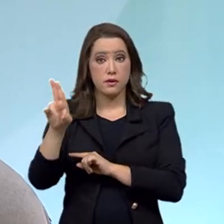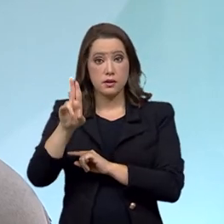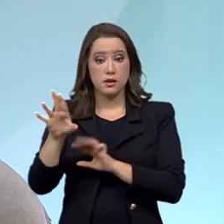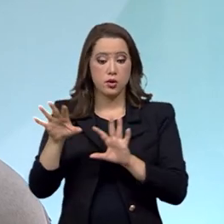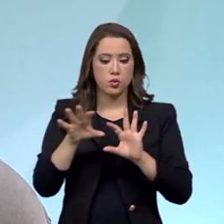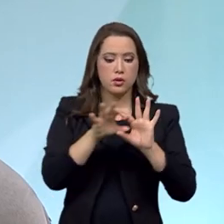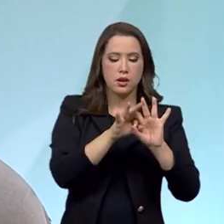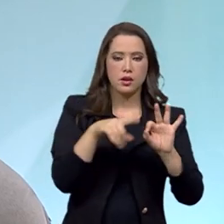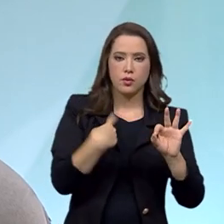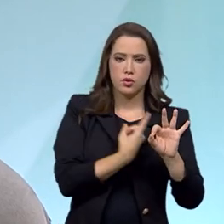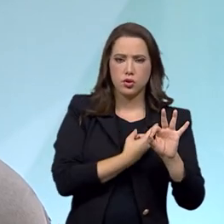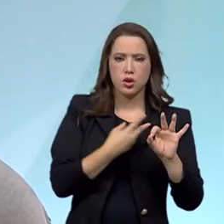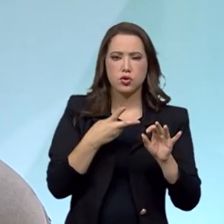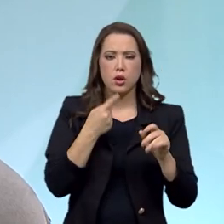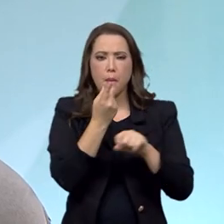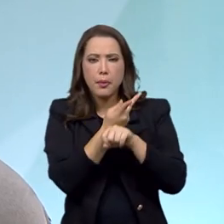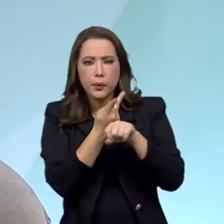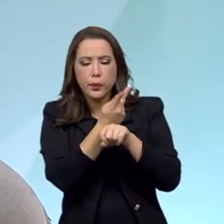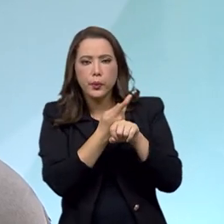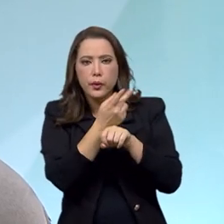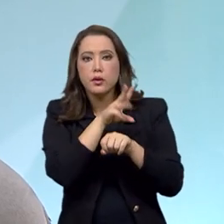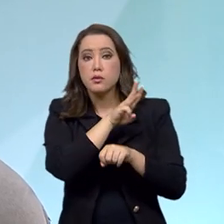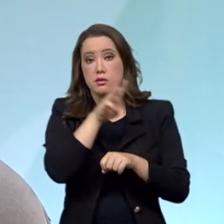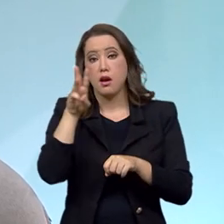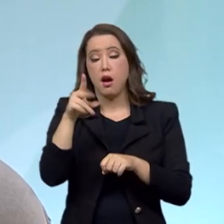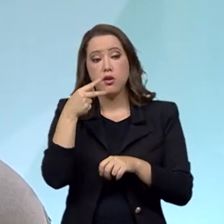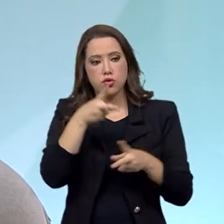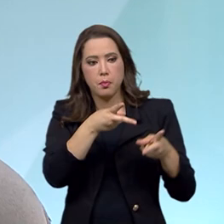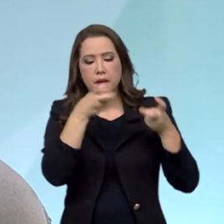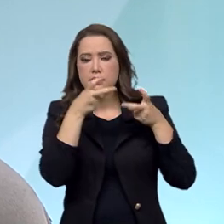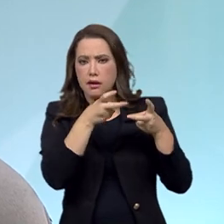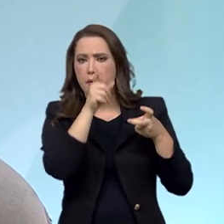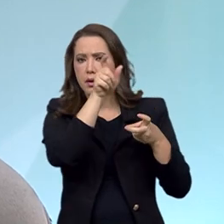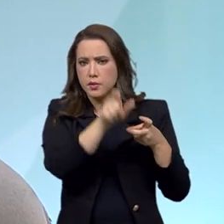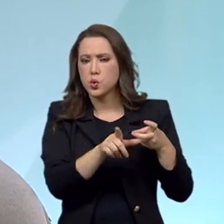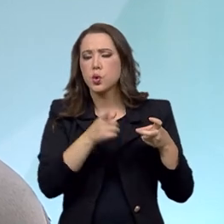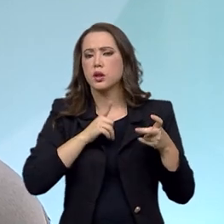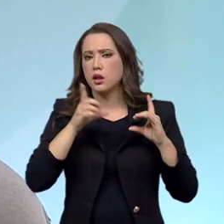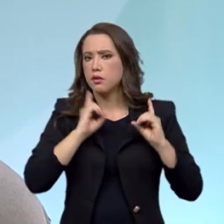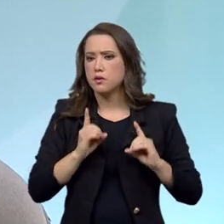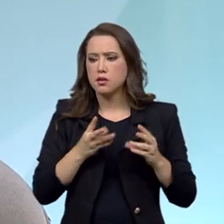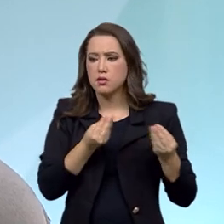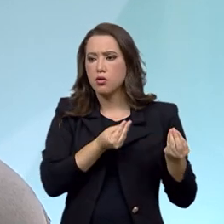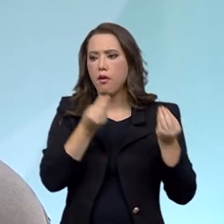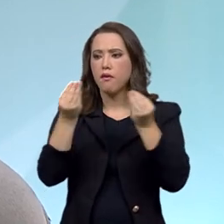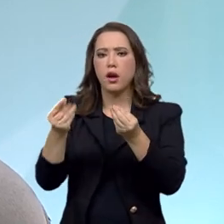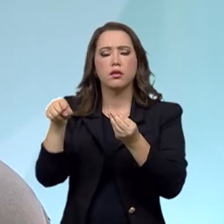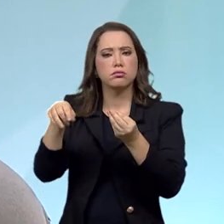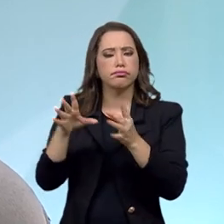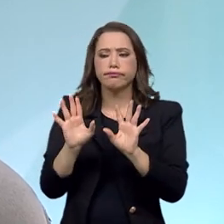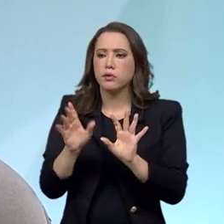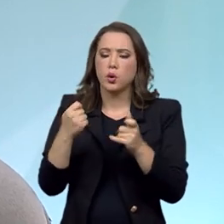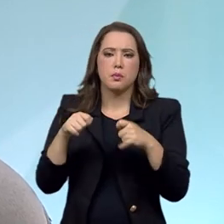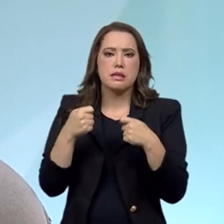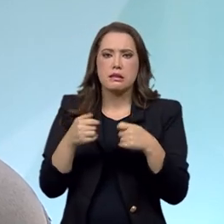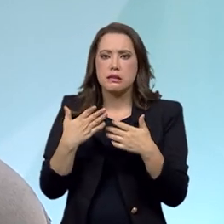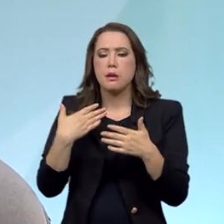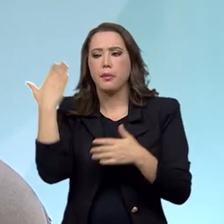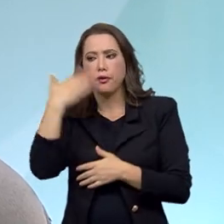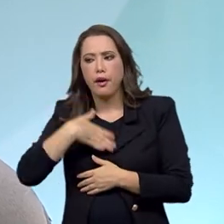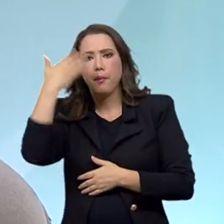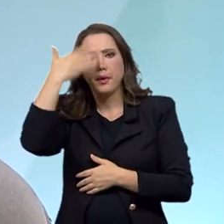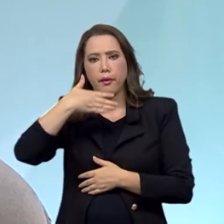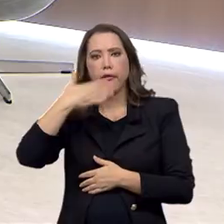de dados, identifica que aquela é uma pessoa com deficiência e concede os seus direitos, independentemente daquela peregrinação. Ganhamos, portanto,